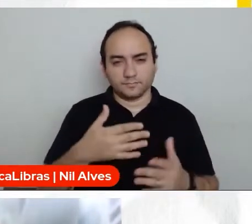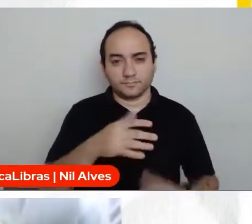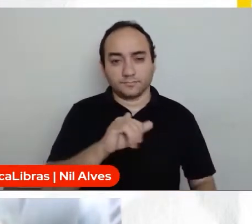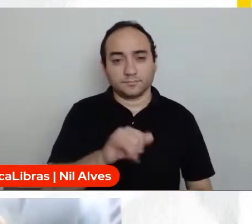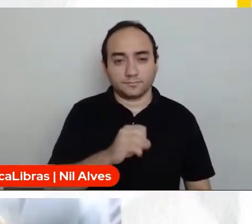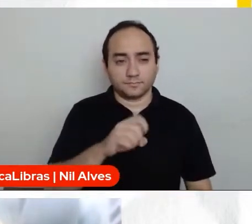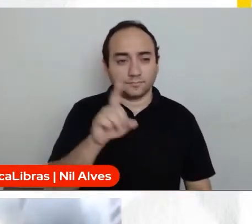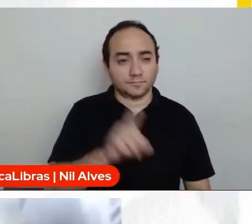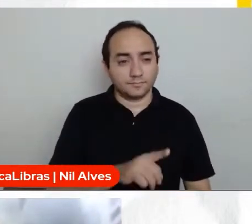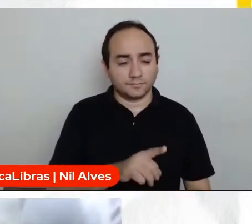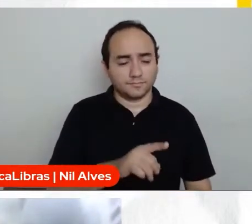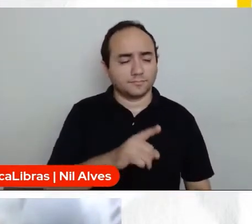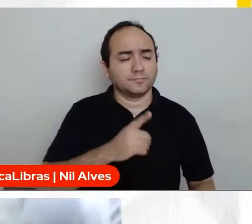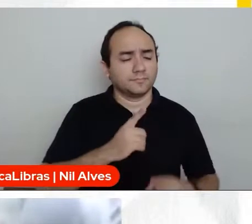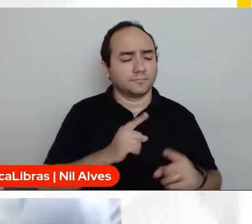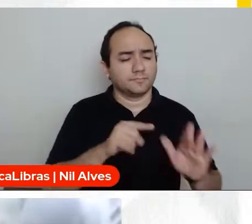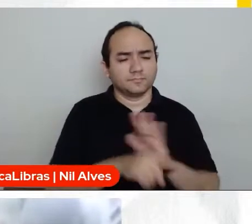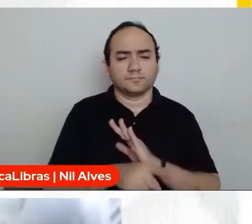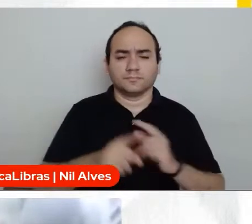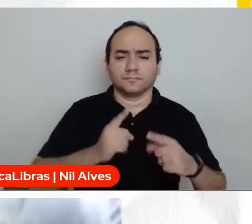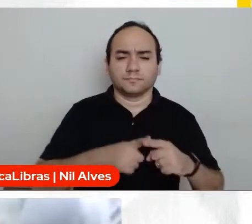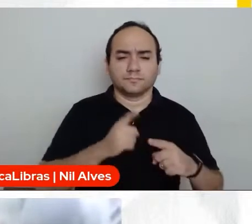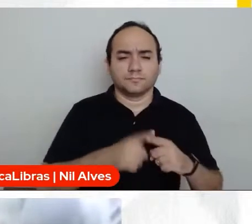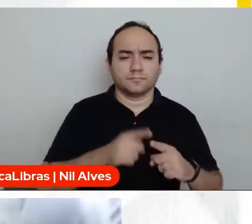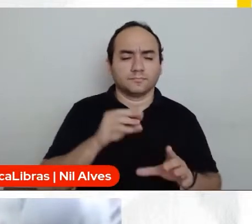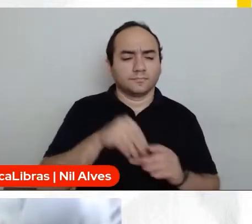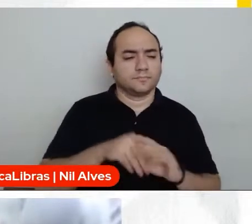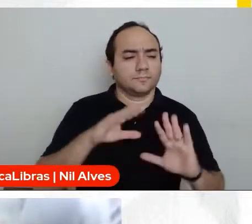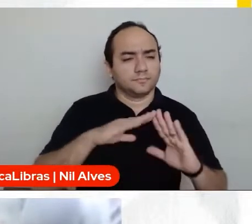temos que tratar de direitos humanos na escola?